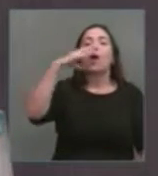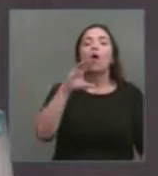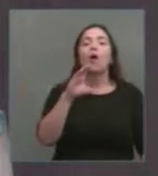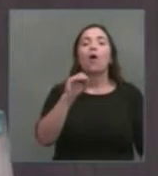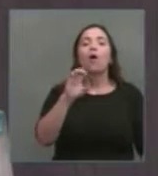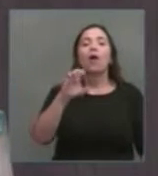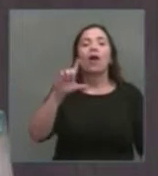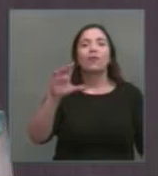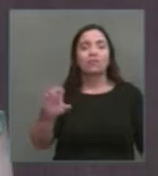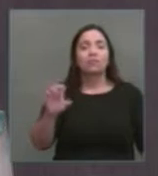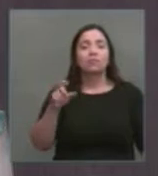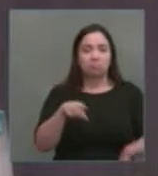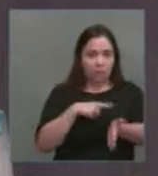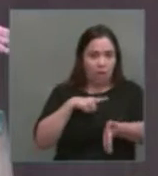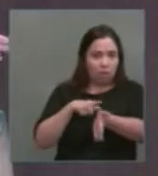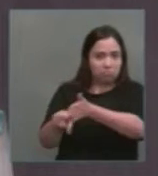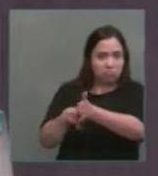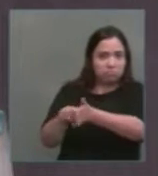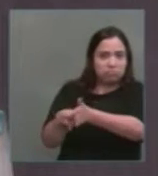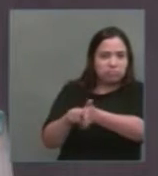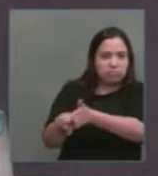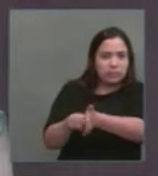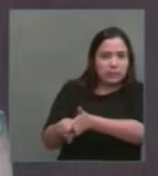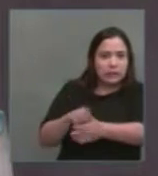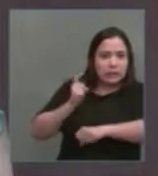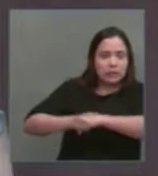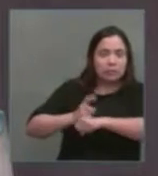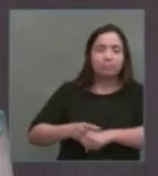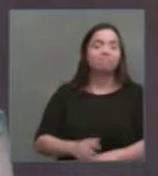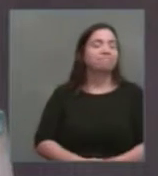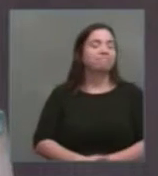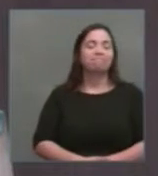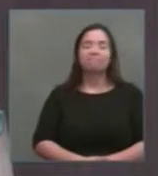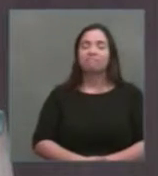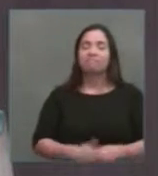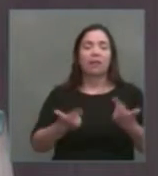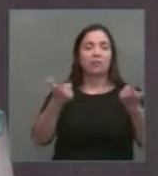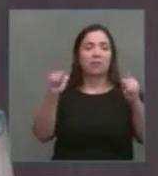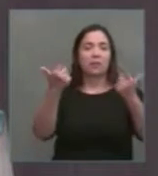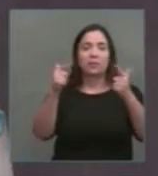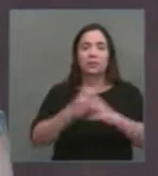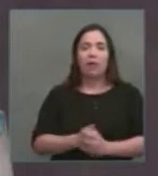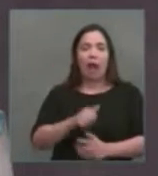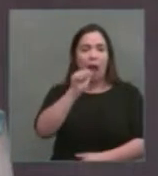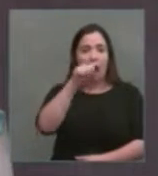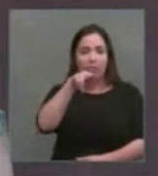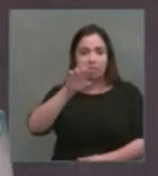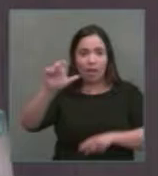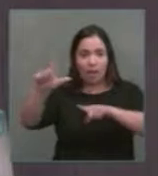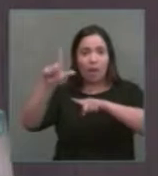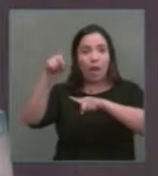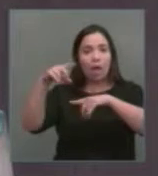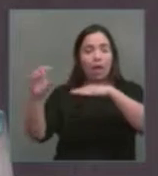Não tem quem regule. A Arce não regula. A ANEL não regula.